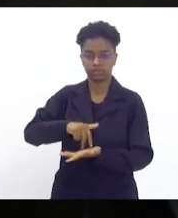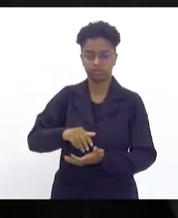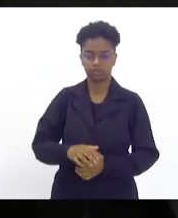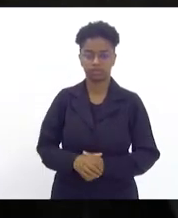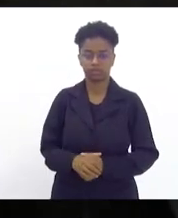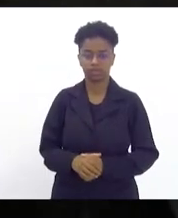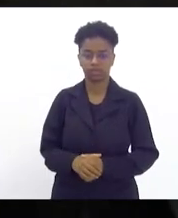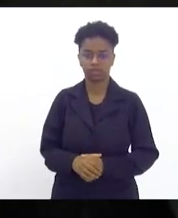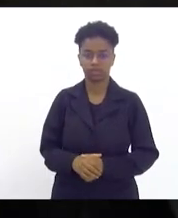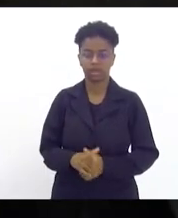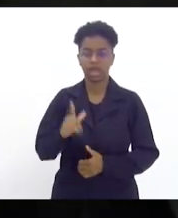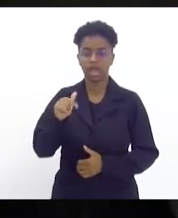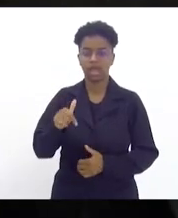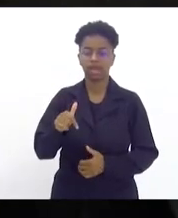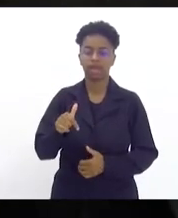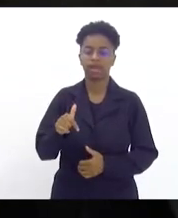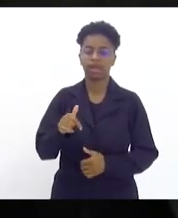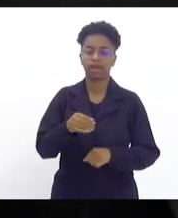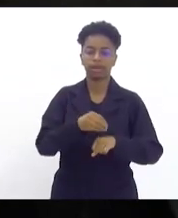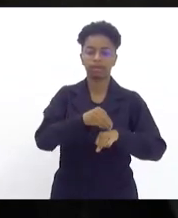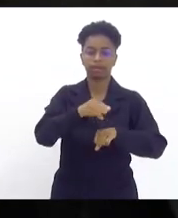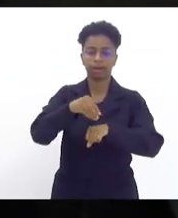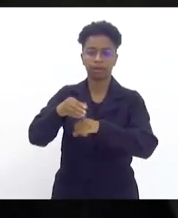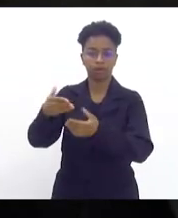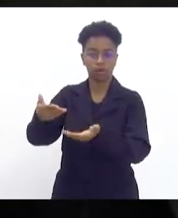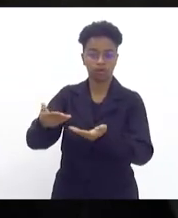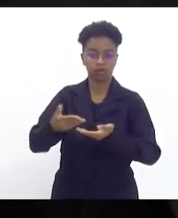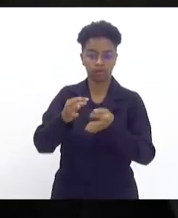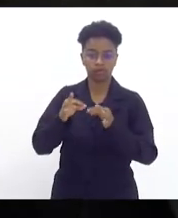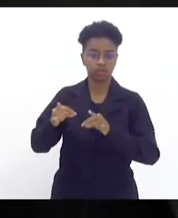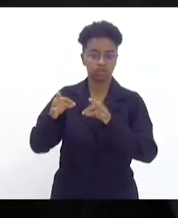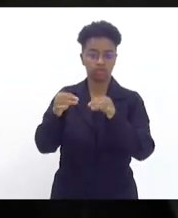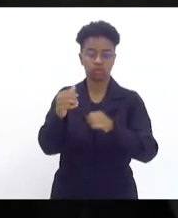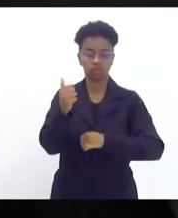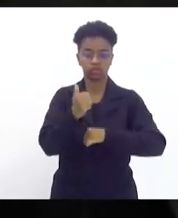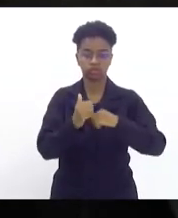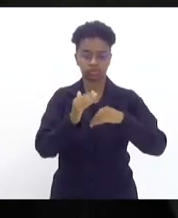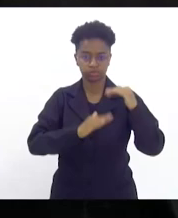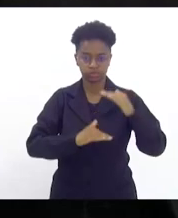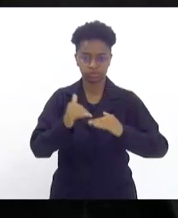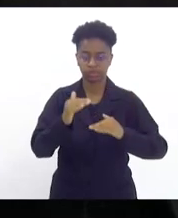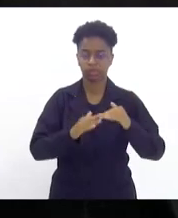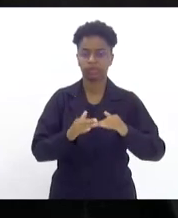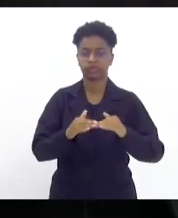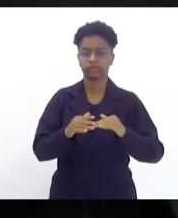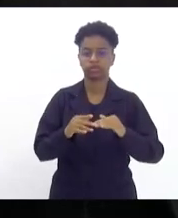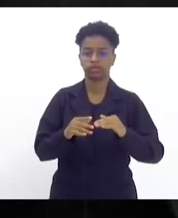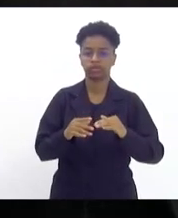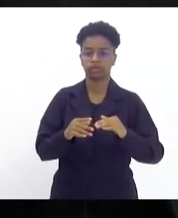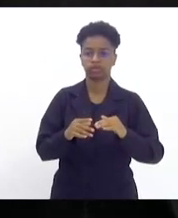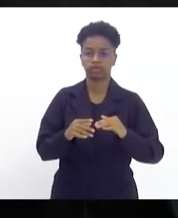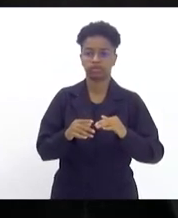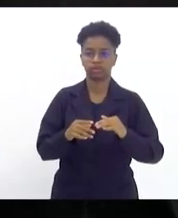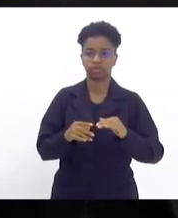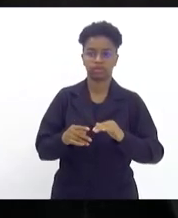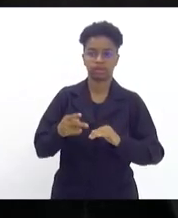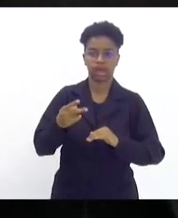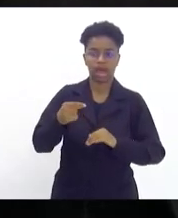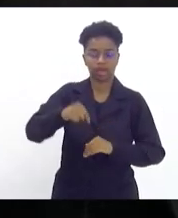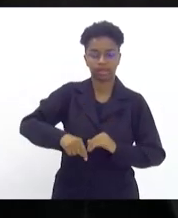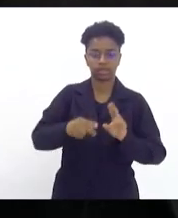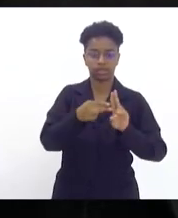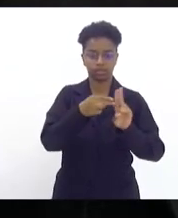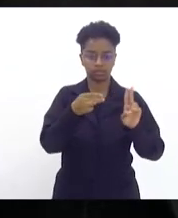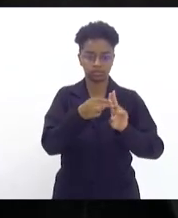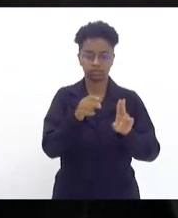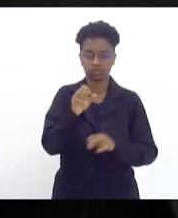que é transmitir um convite para todos os profissionais do nosso estado do Rio de